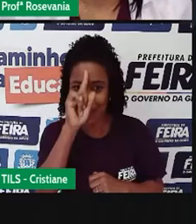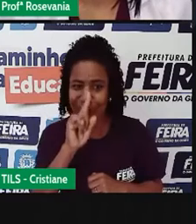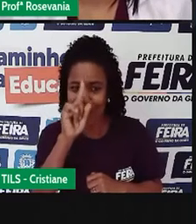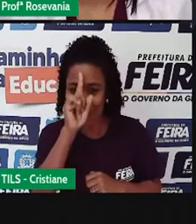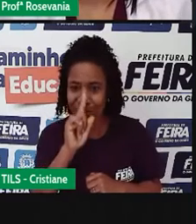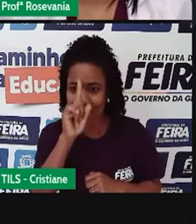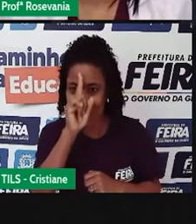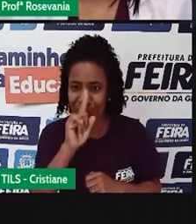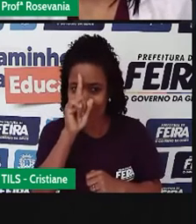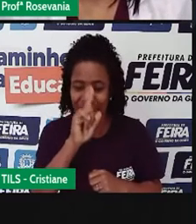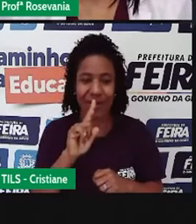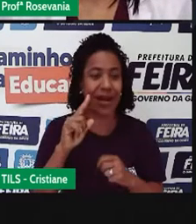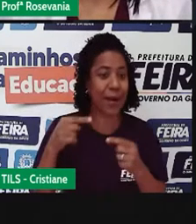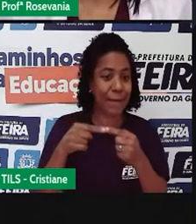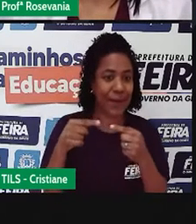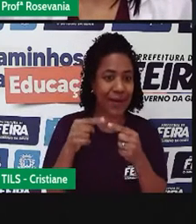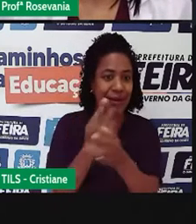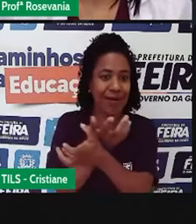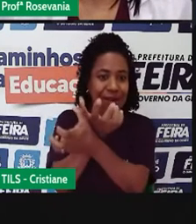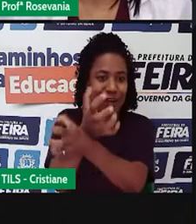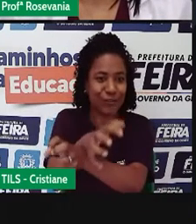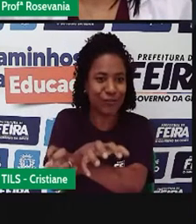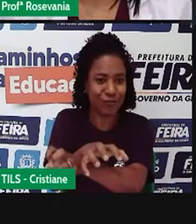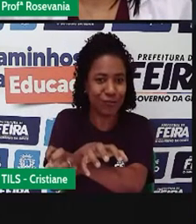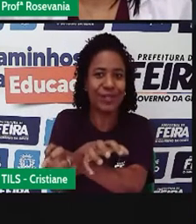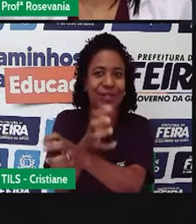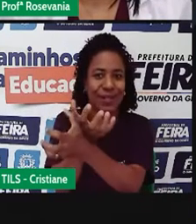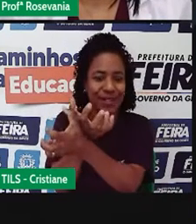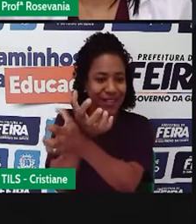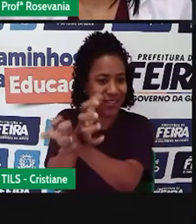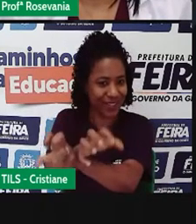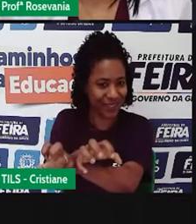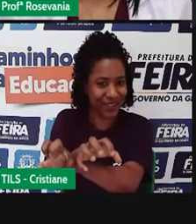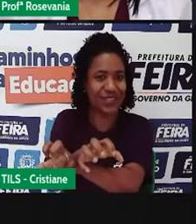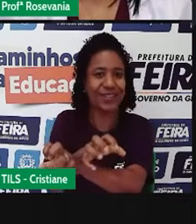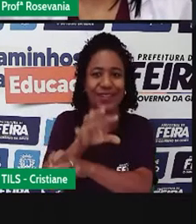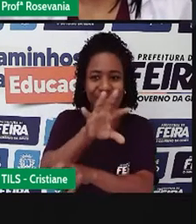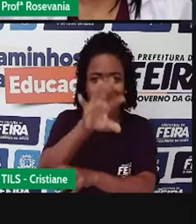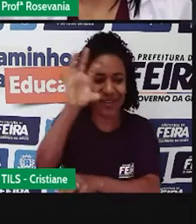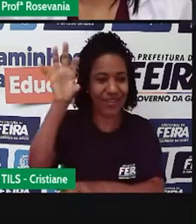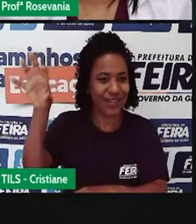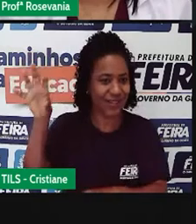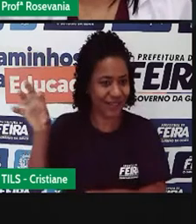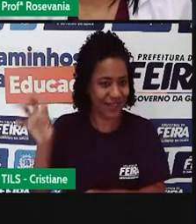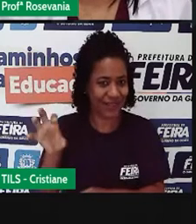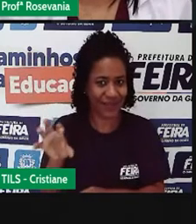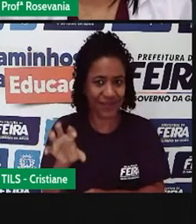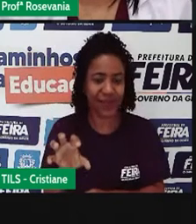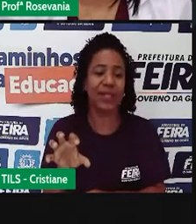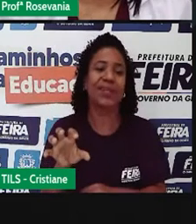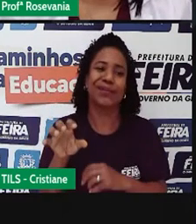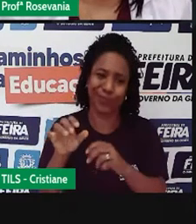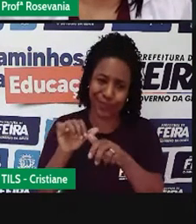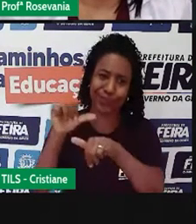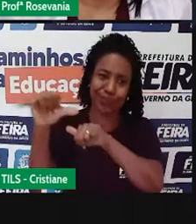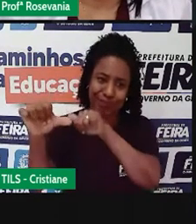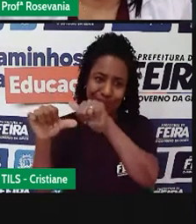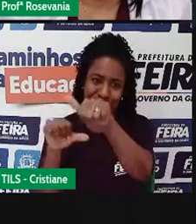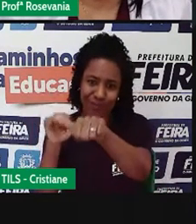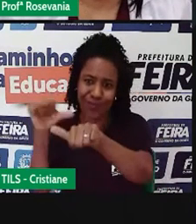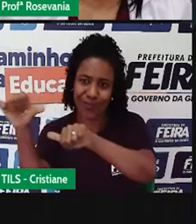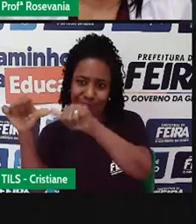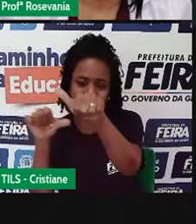áreas de Caatinga, né, a gente tem essas regiões aqui, que também já está sofrendo bastante, né,